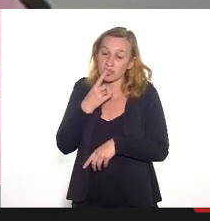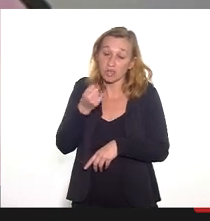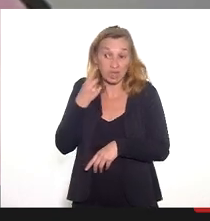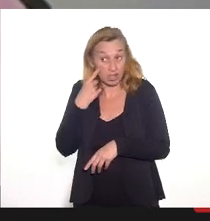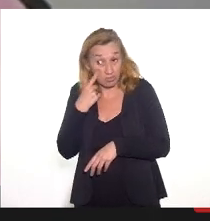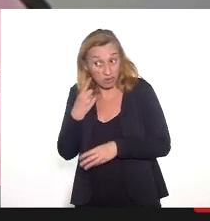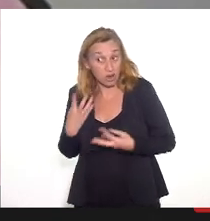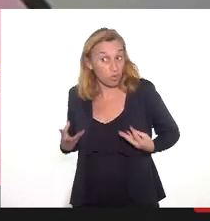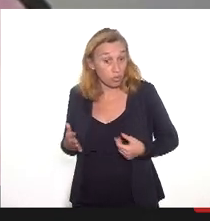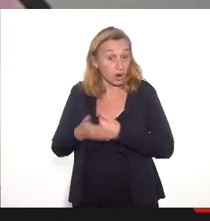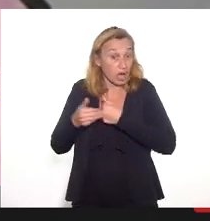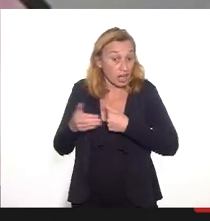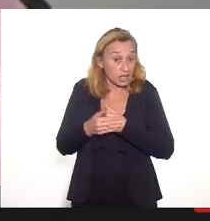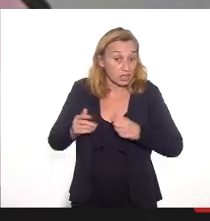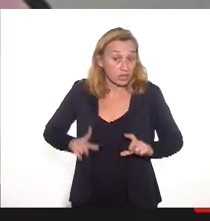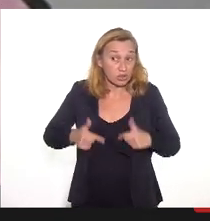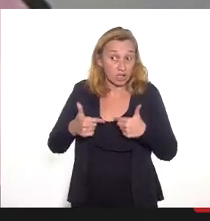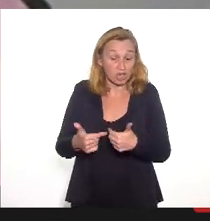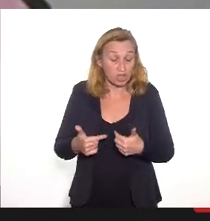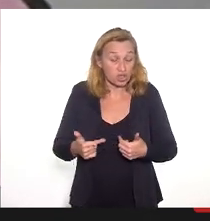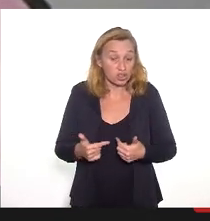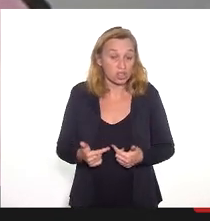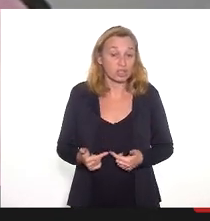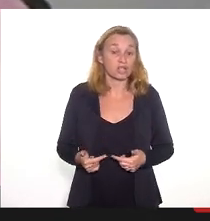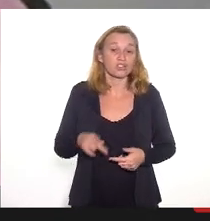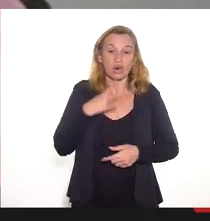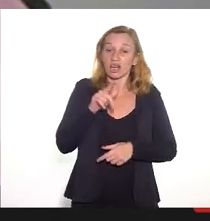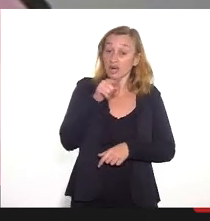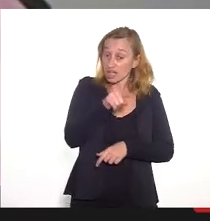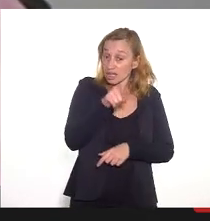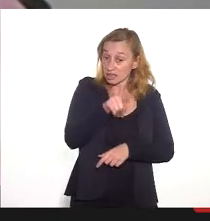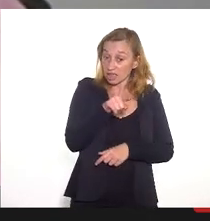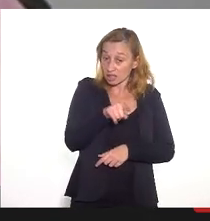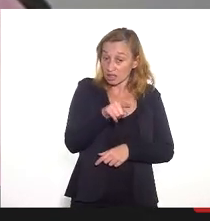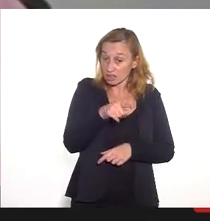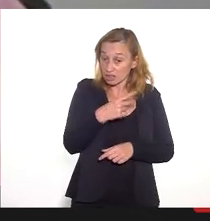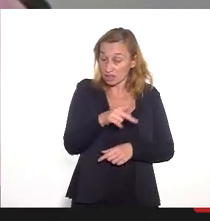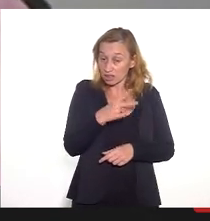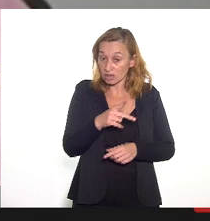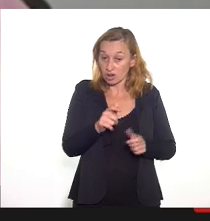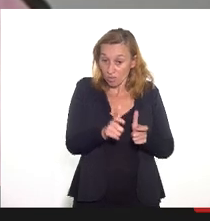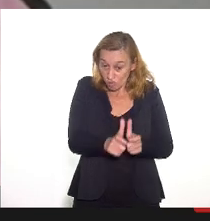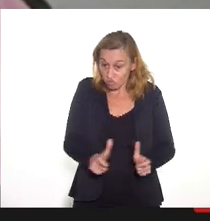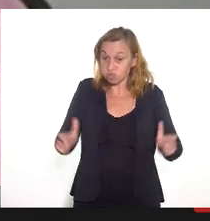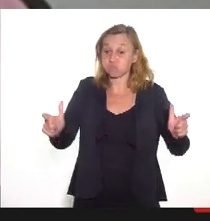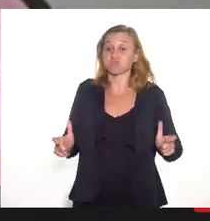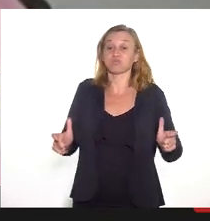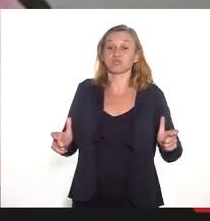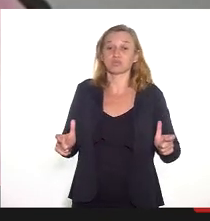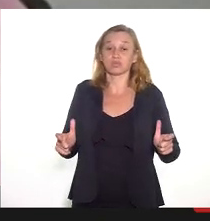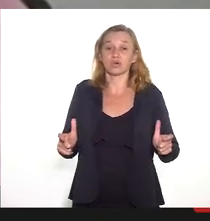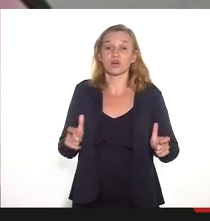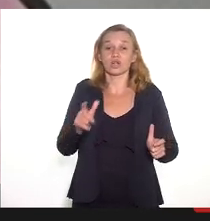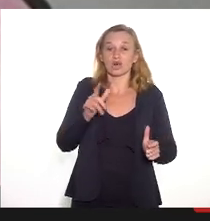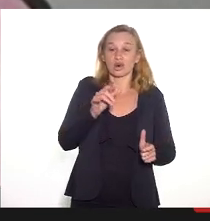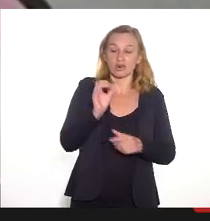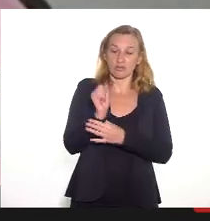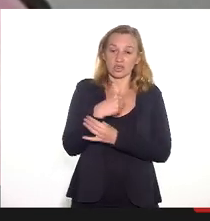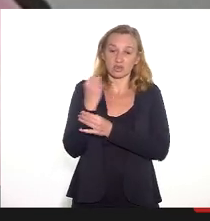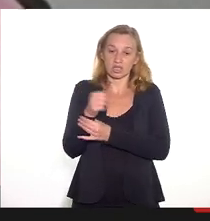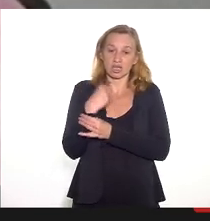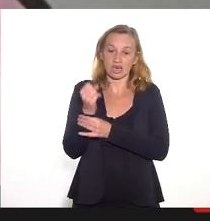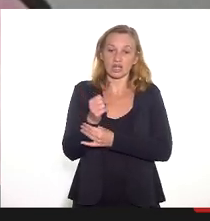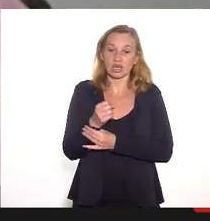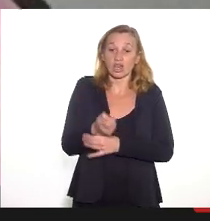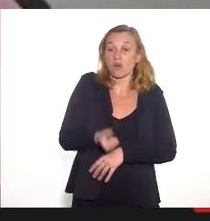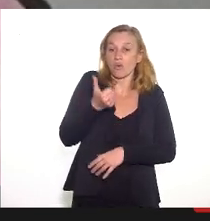carinho, colocar para funcionar e dizer que lá dentro do hospital Eduardo Rabelo tem um espaço enorme de fisioterapia e quase não